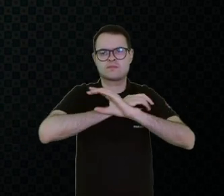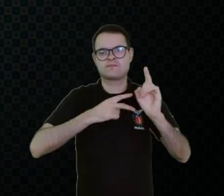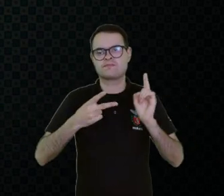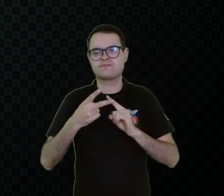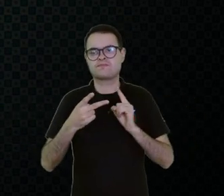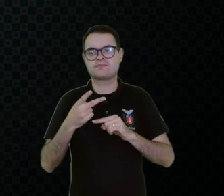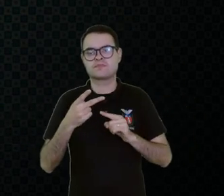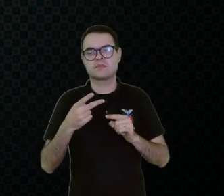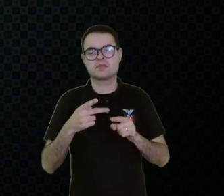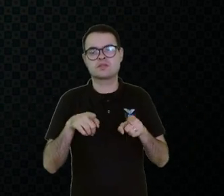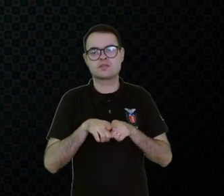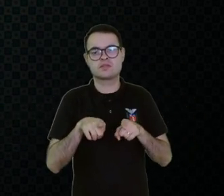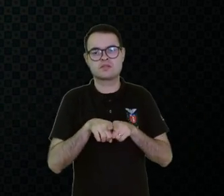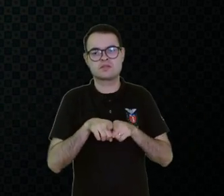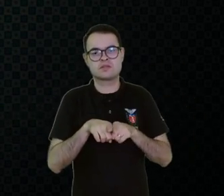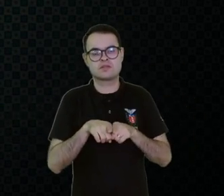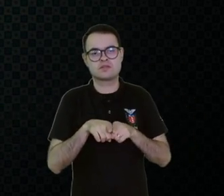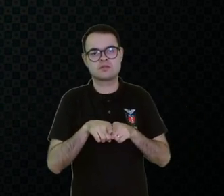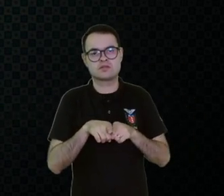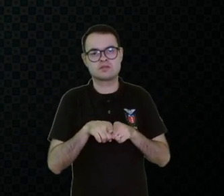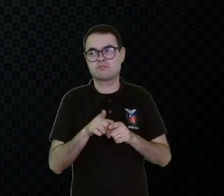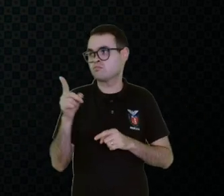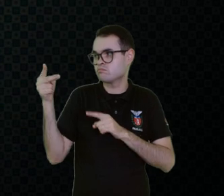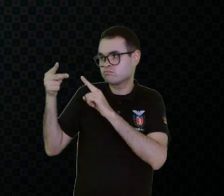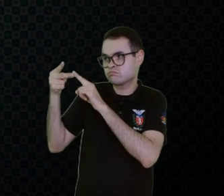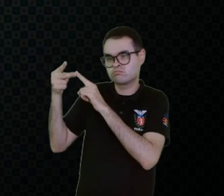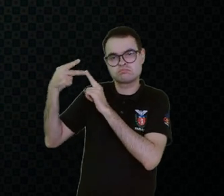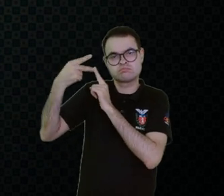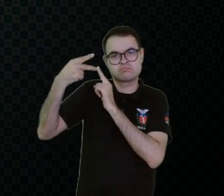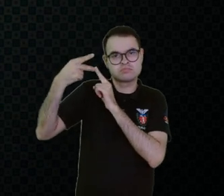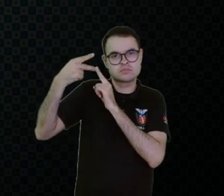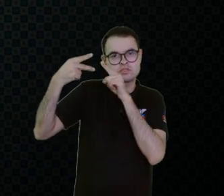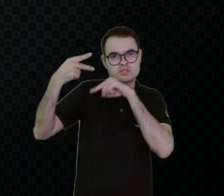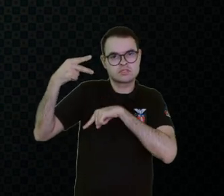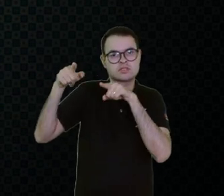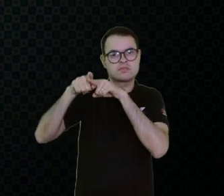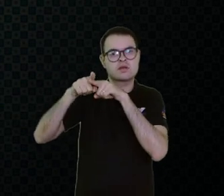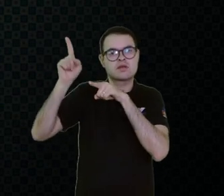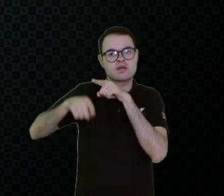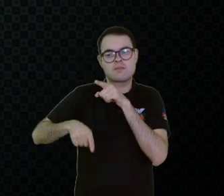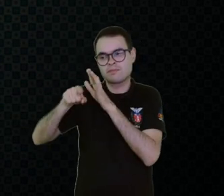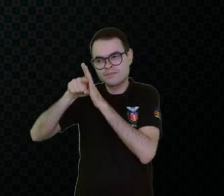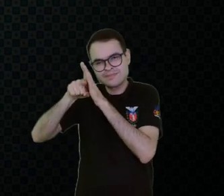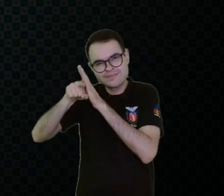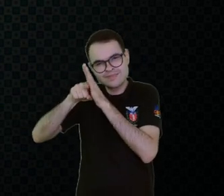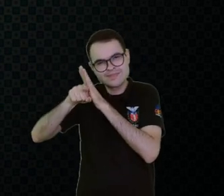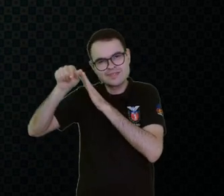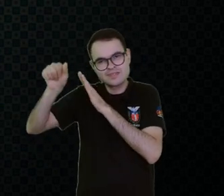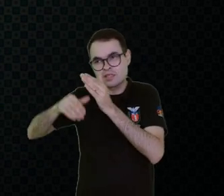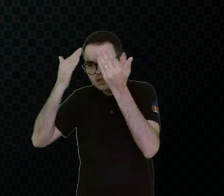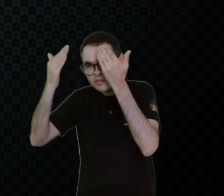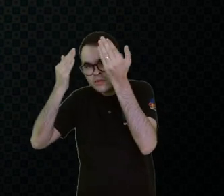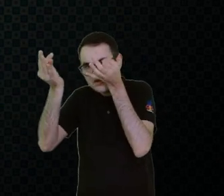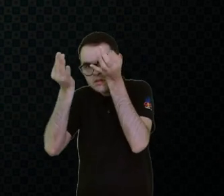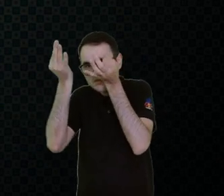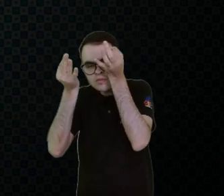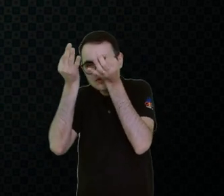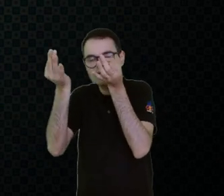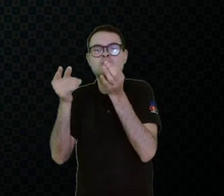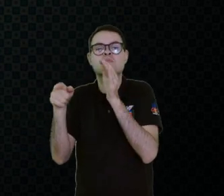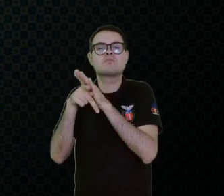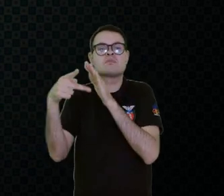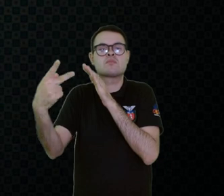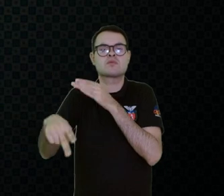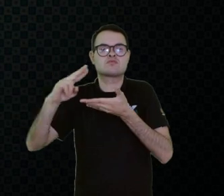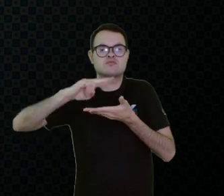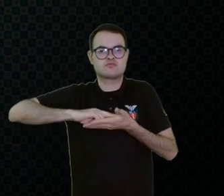AC Coach, a gente tem da Miriam Pelossi. Miriam Pelossi é uma pesquisadora, terapeuta ocupacional do Rio de Janeiro, onde